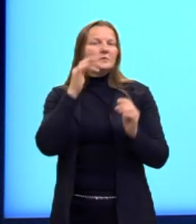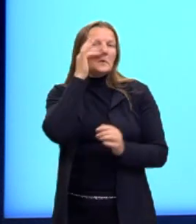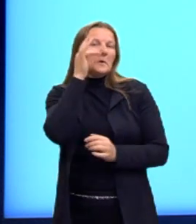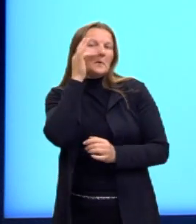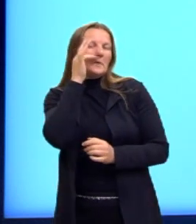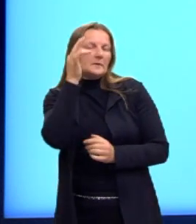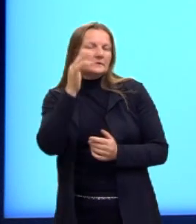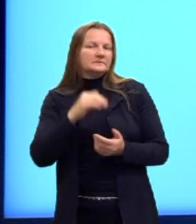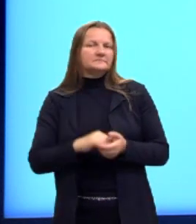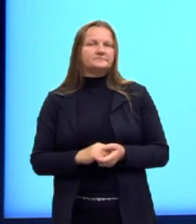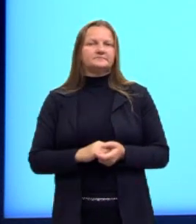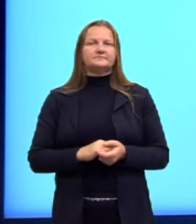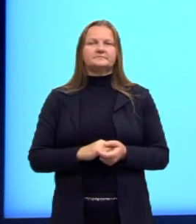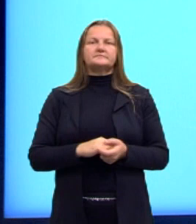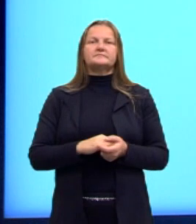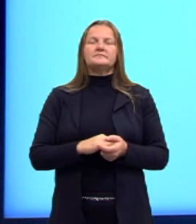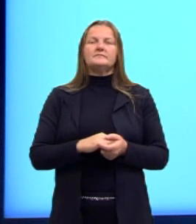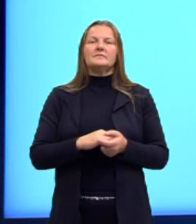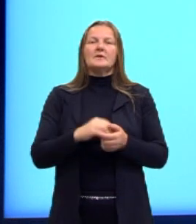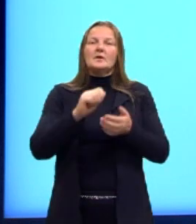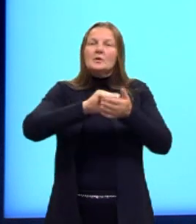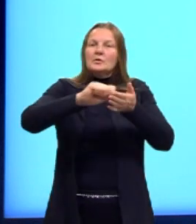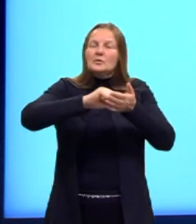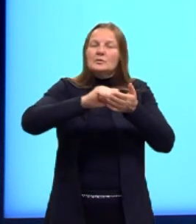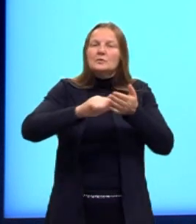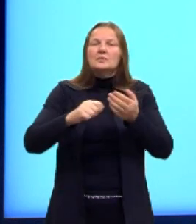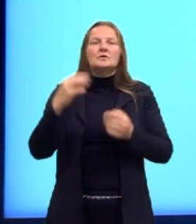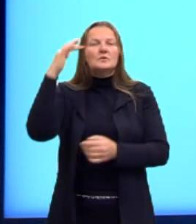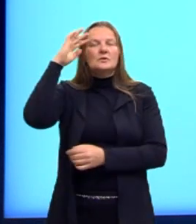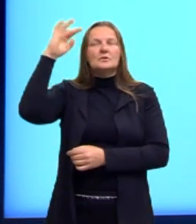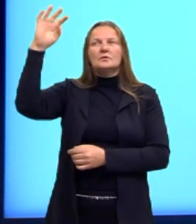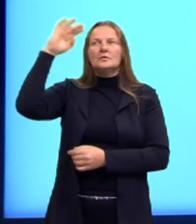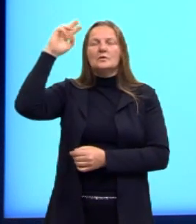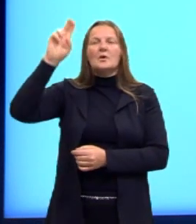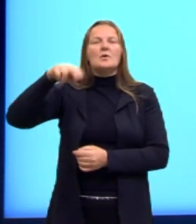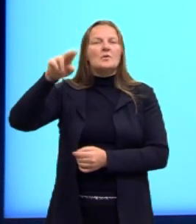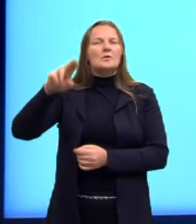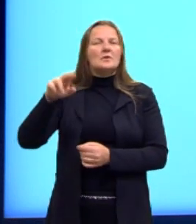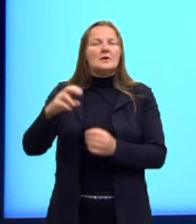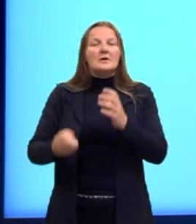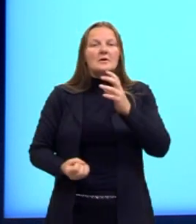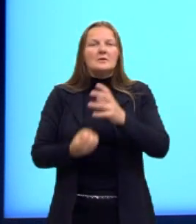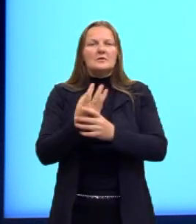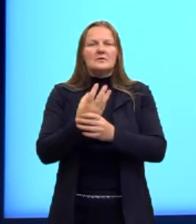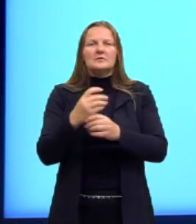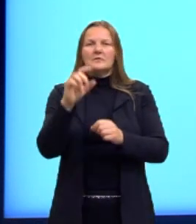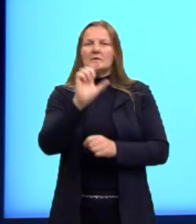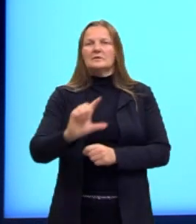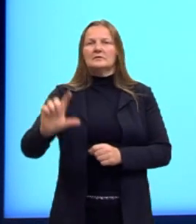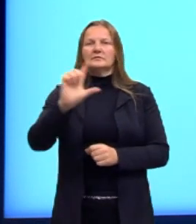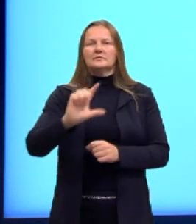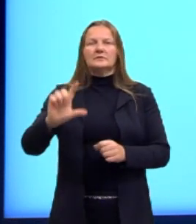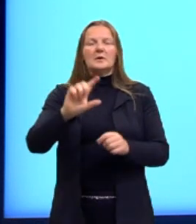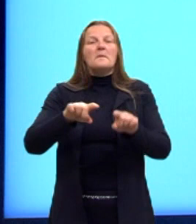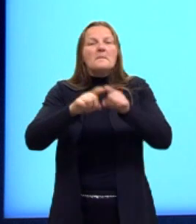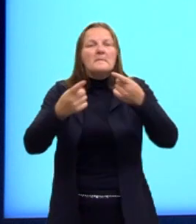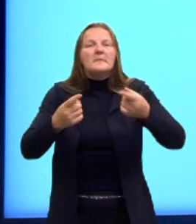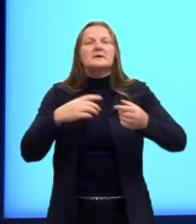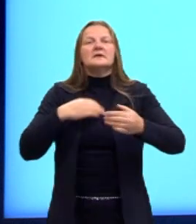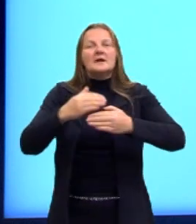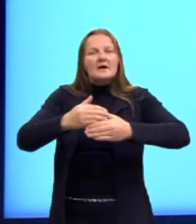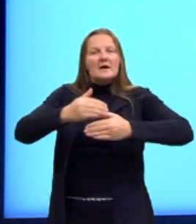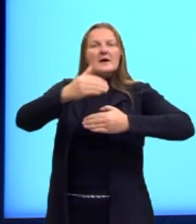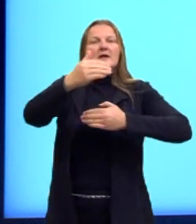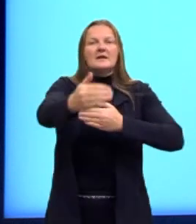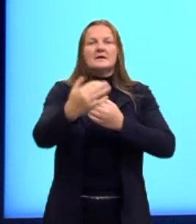noir, no qual o teórico surrealista não enxergava como parte apenas da literatura, mas algo além